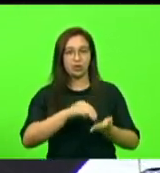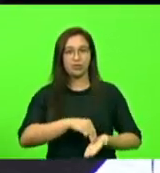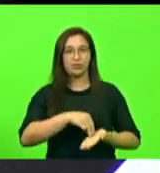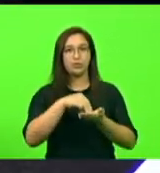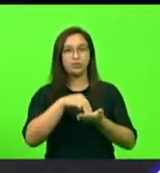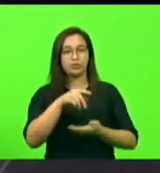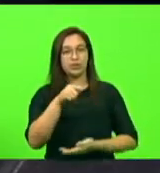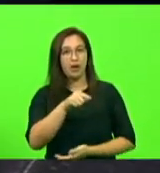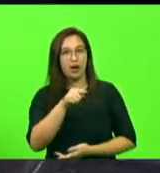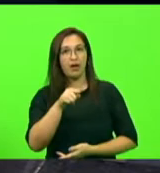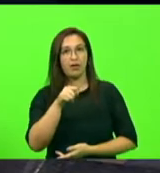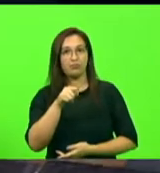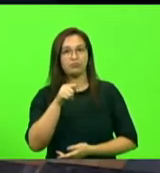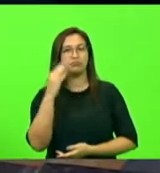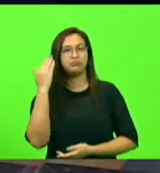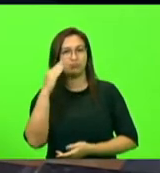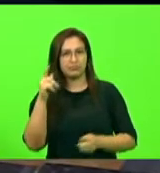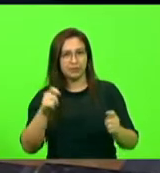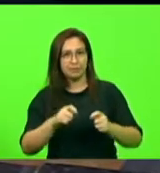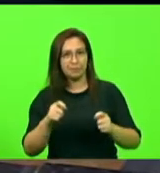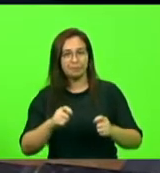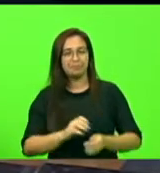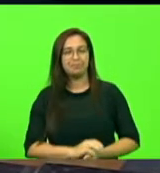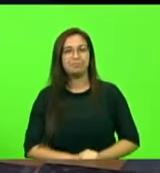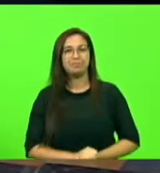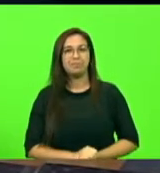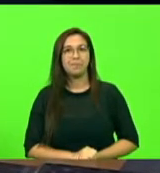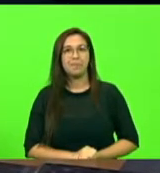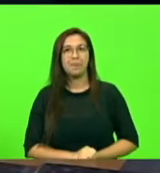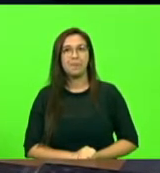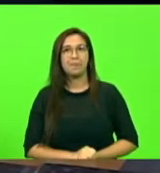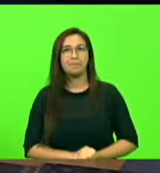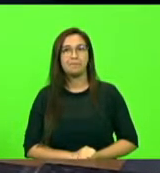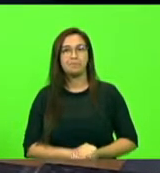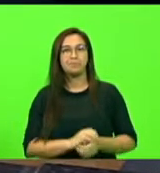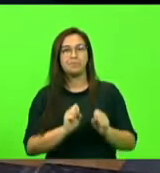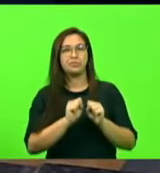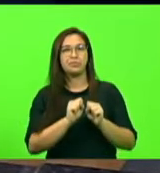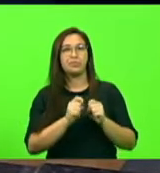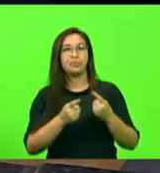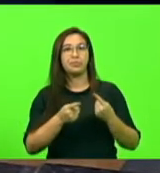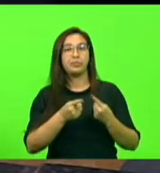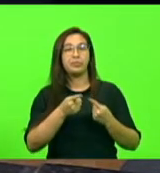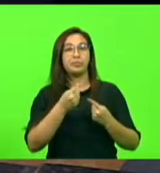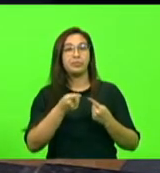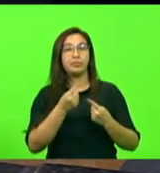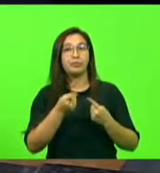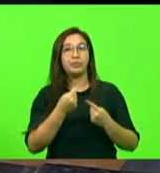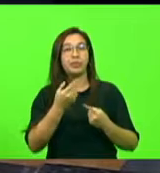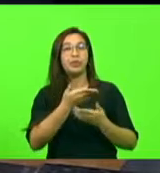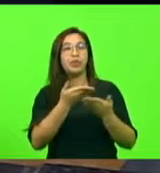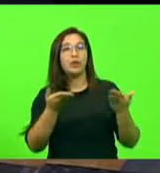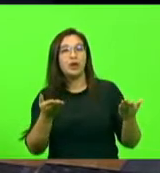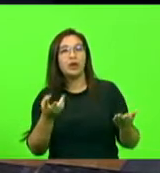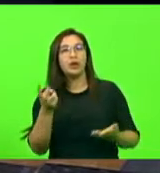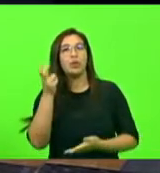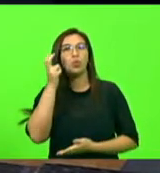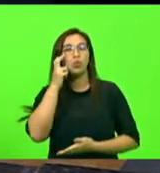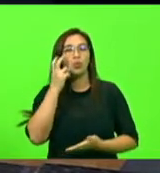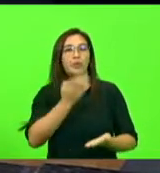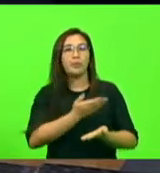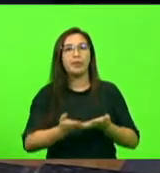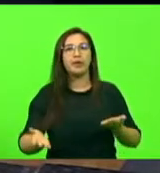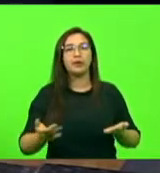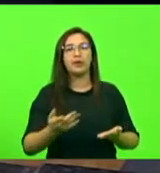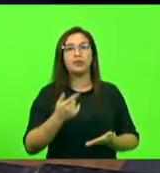conta de compreender. No primeiro semestre de 2020, o setor cultural perdeu 870